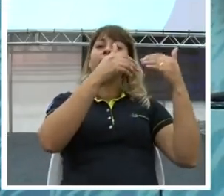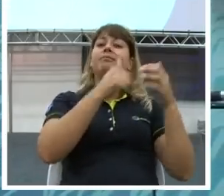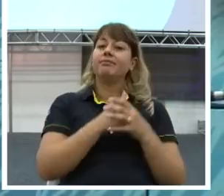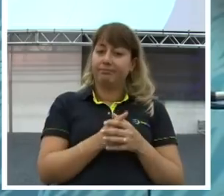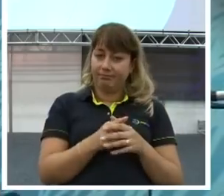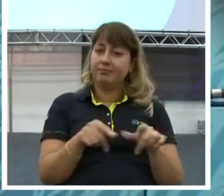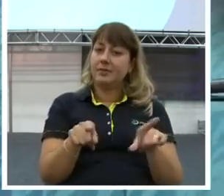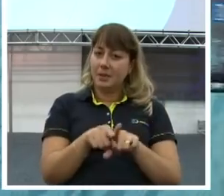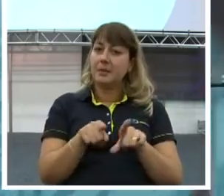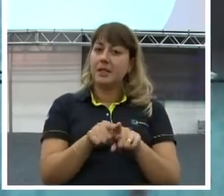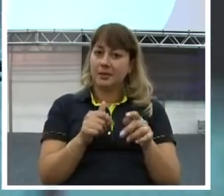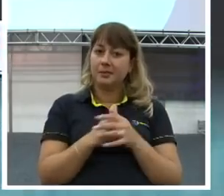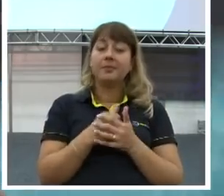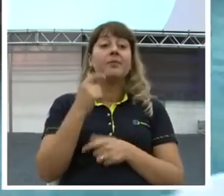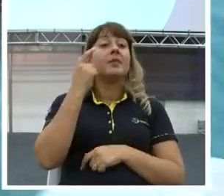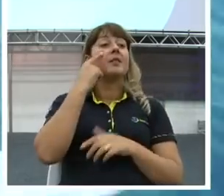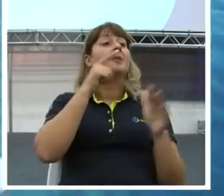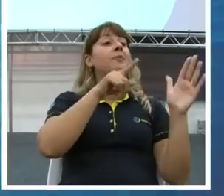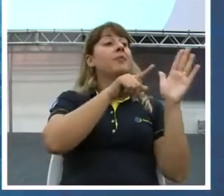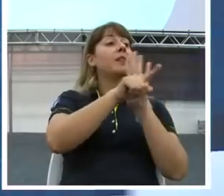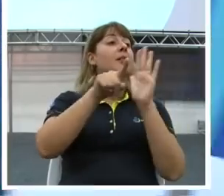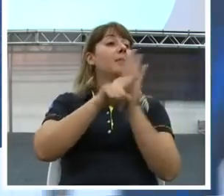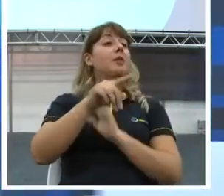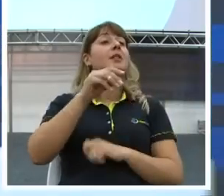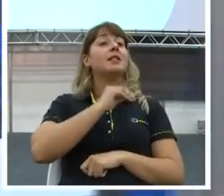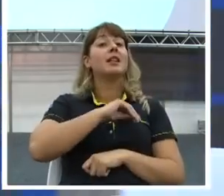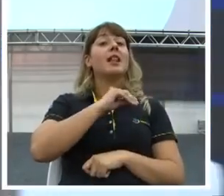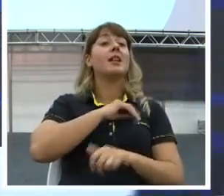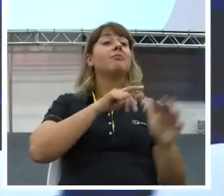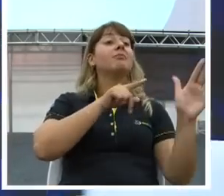vida também. Vamos ver se vocês melhoraram. Fala quanto você ganha por mês.